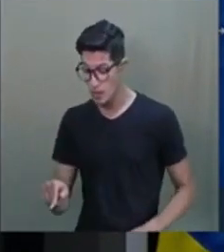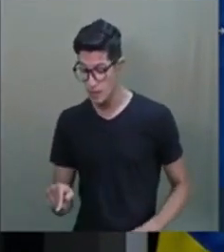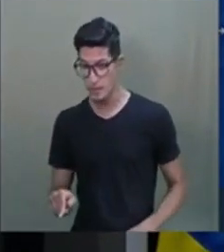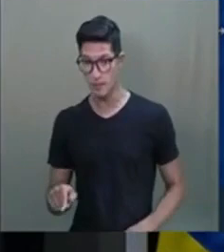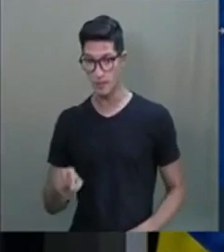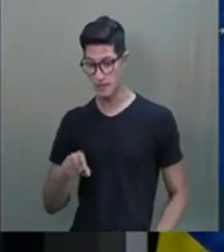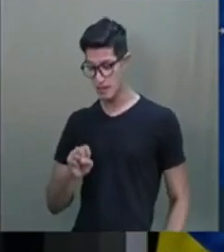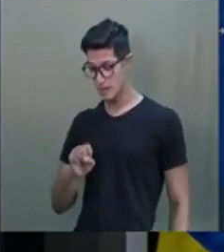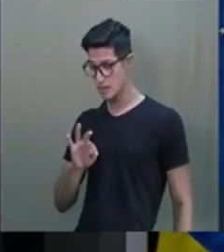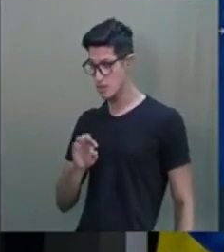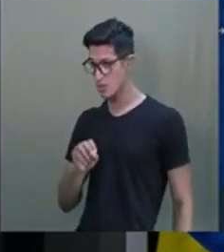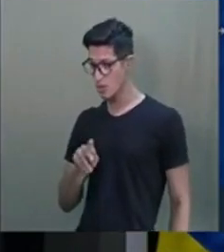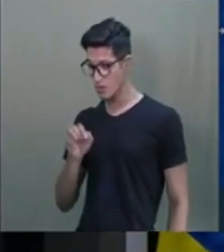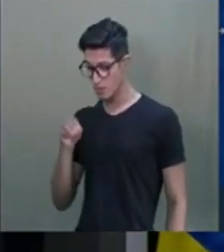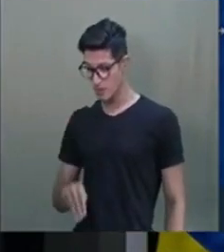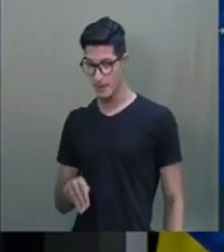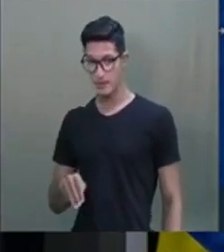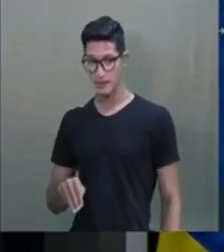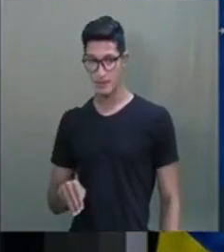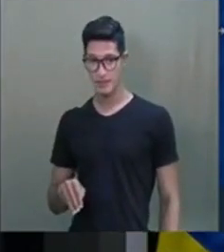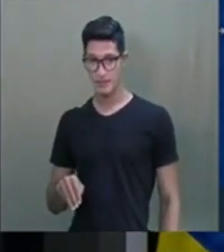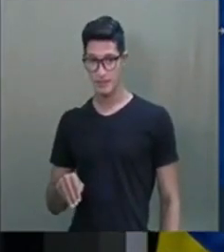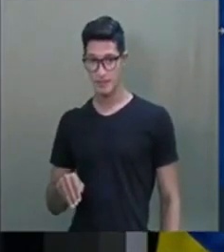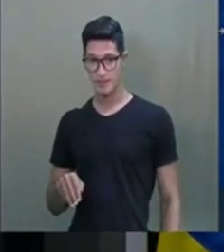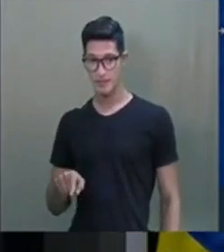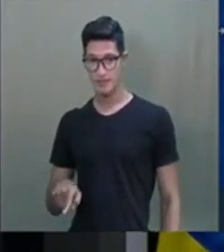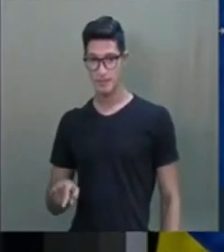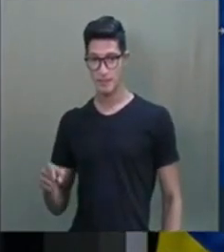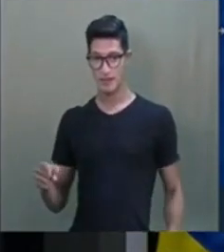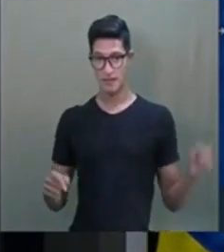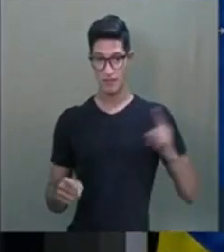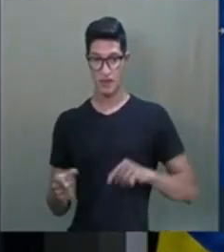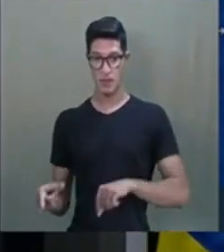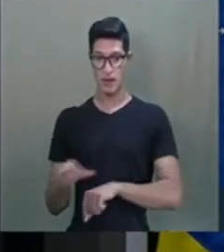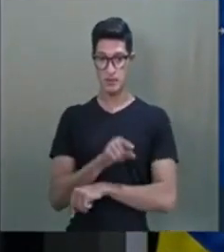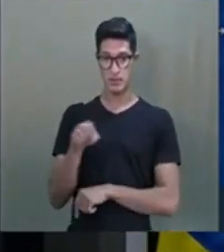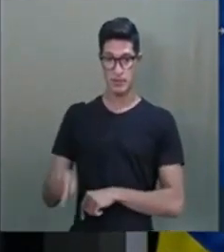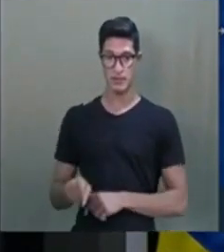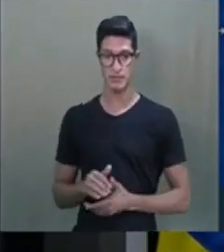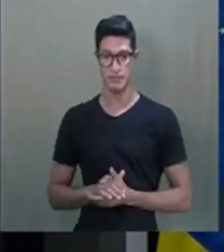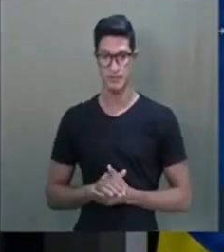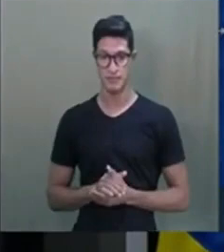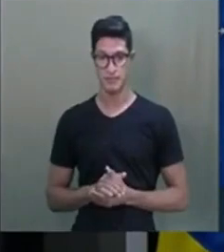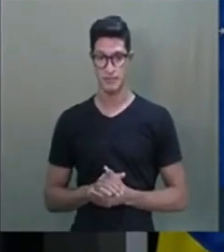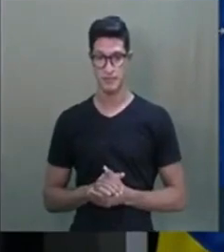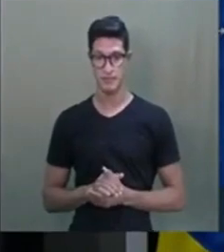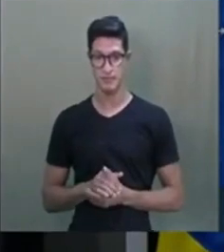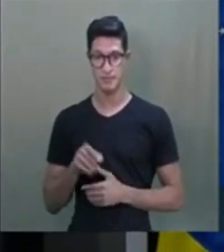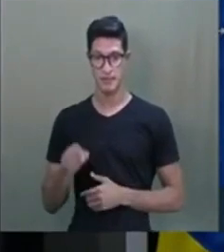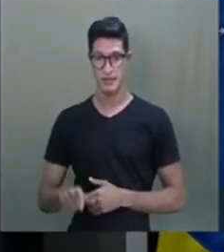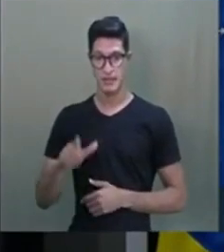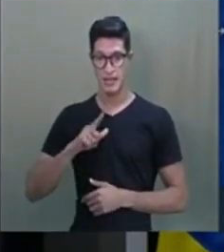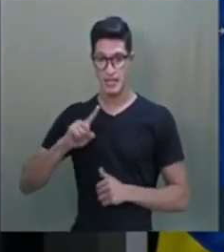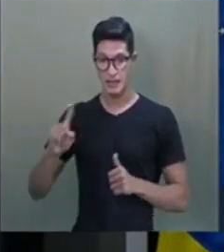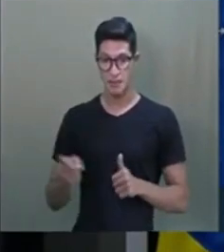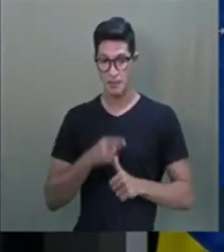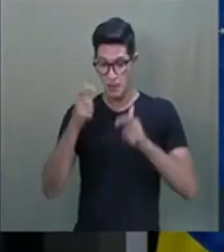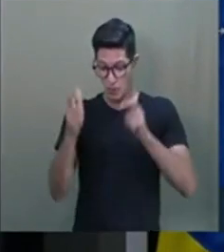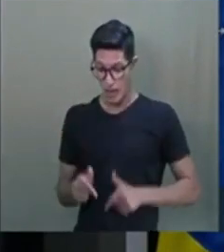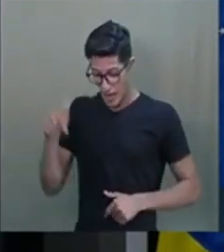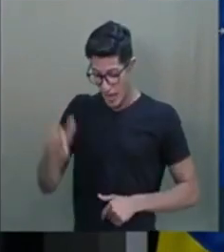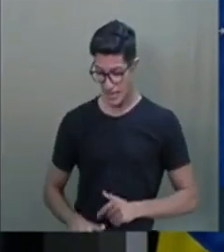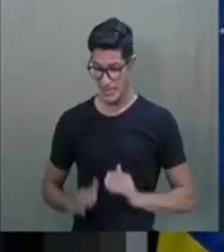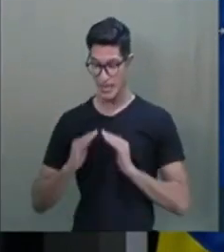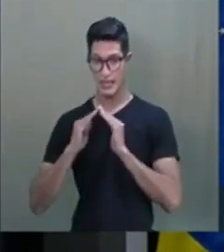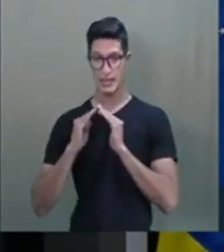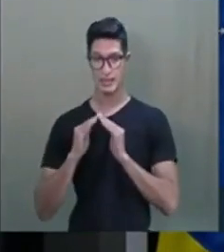Falei, estopinha. O estopinha veio antes de você. E ele tem o primeiro lugar aqui na casa.